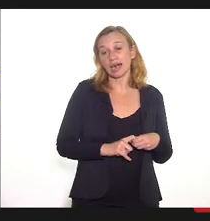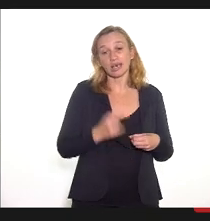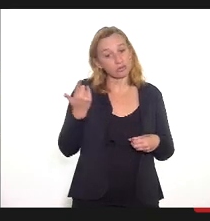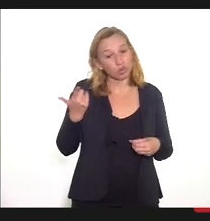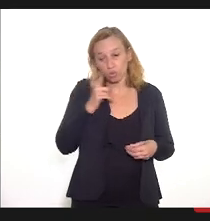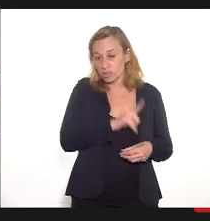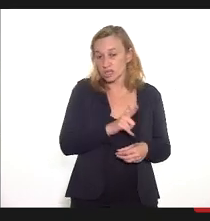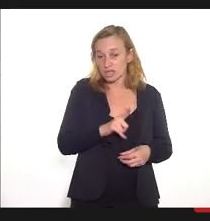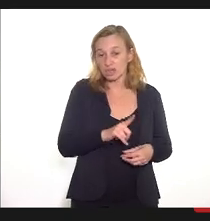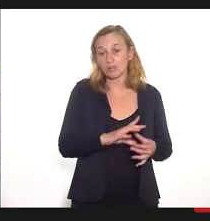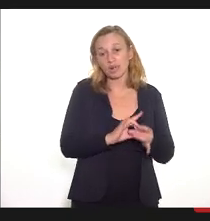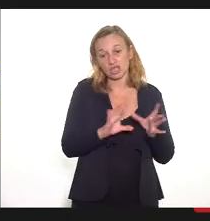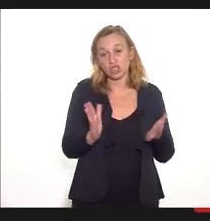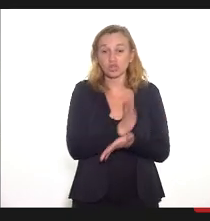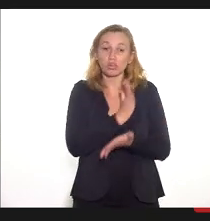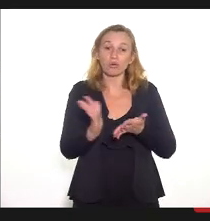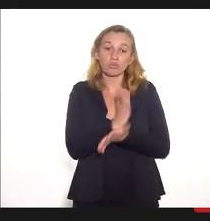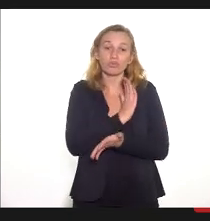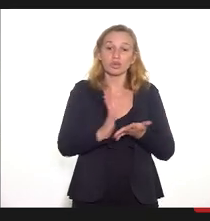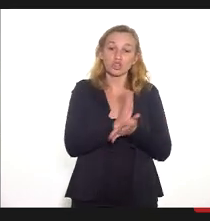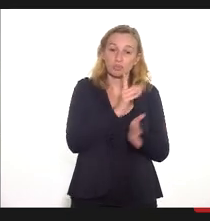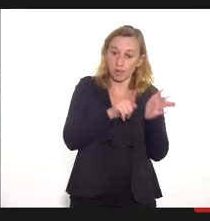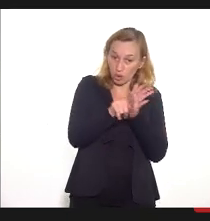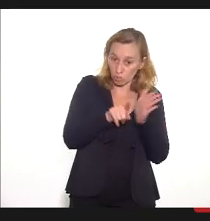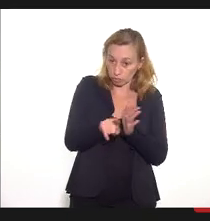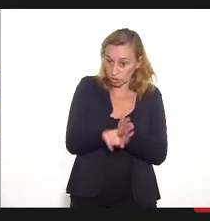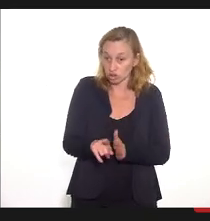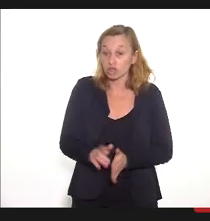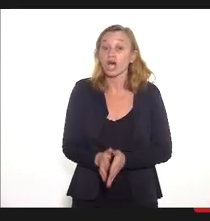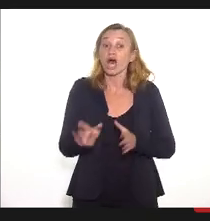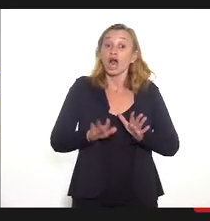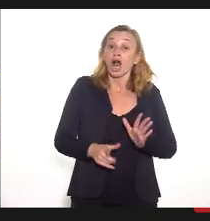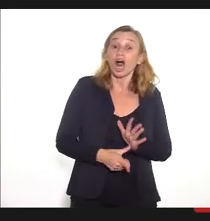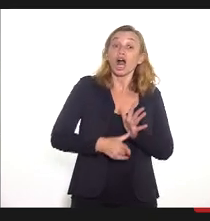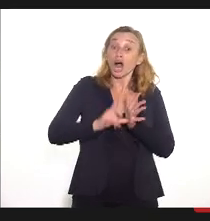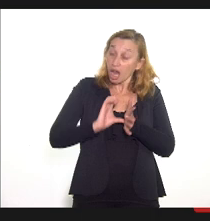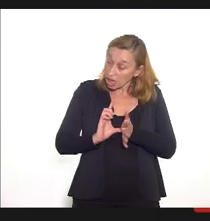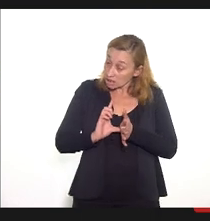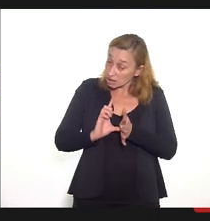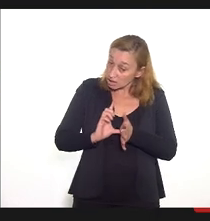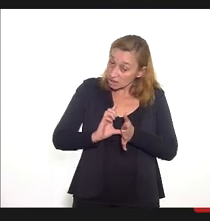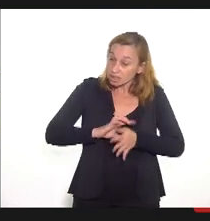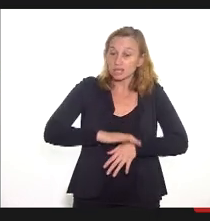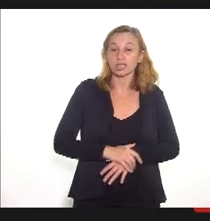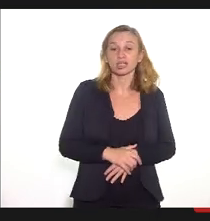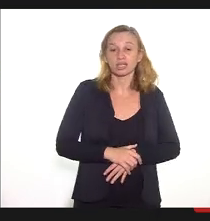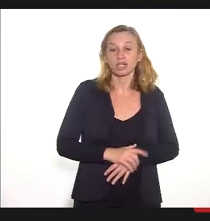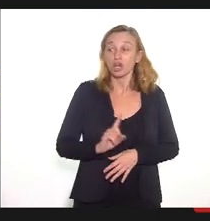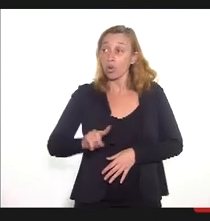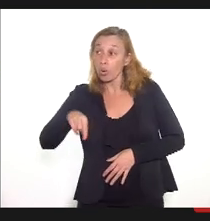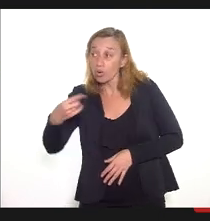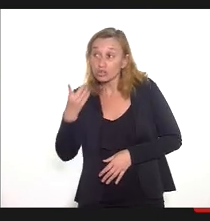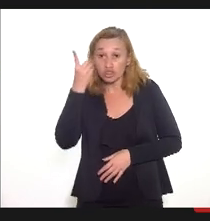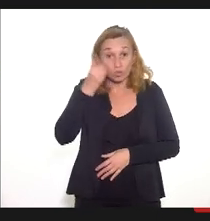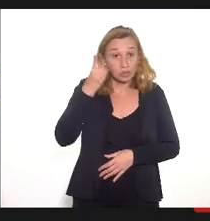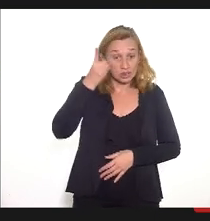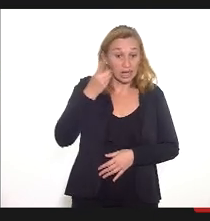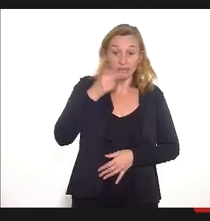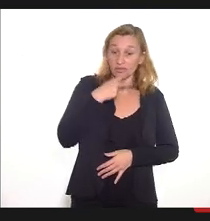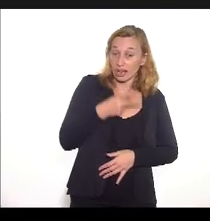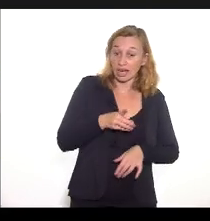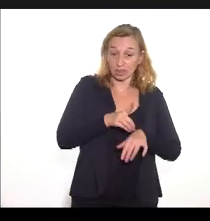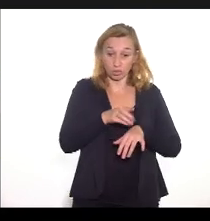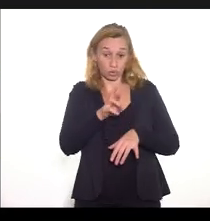mas deixou aqui algumas ponderações. Eu queria, antes de passar para outros deputados, doutora